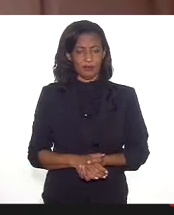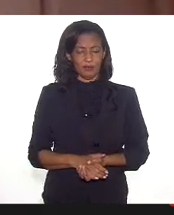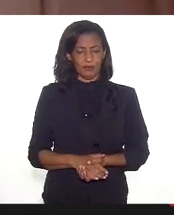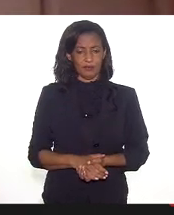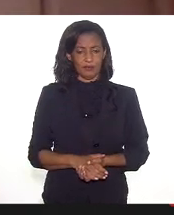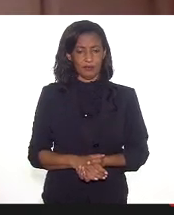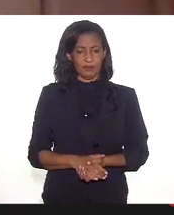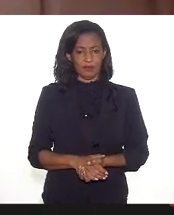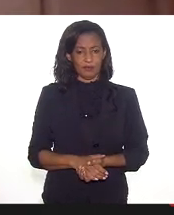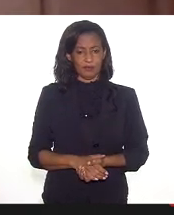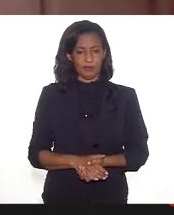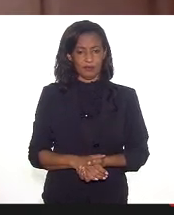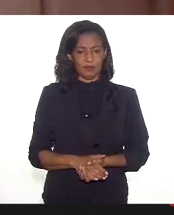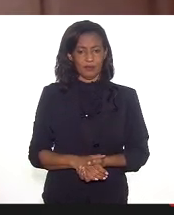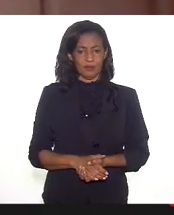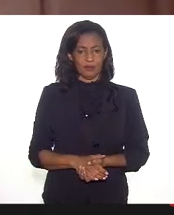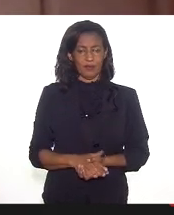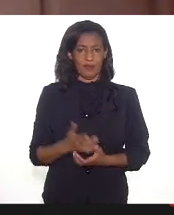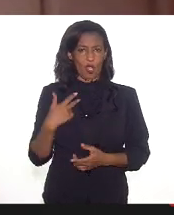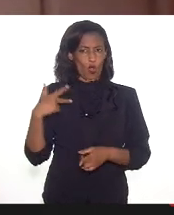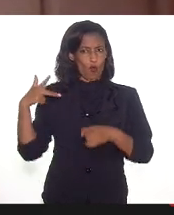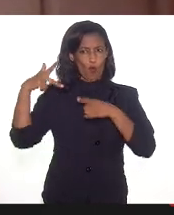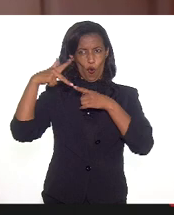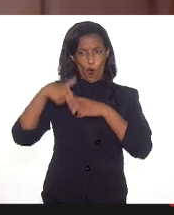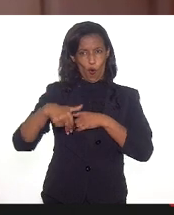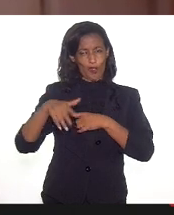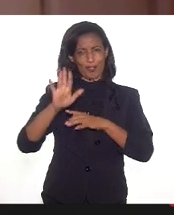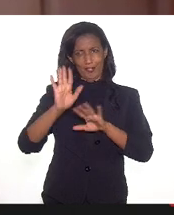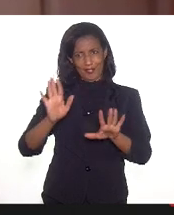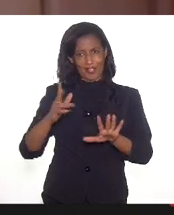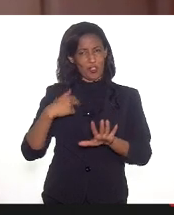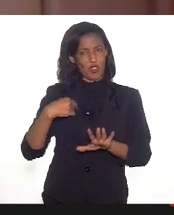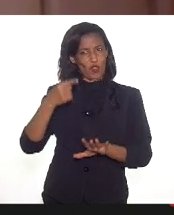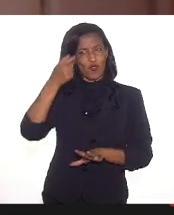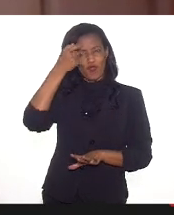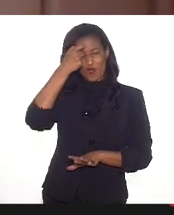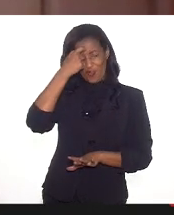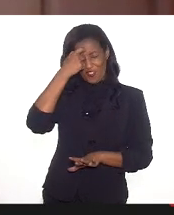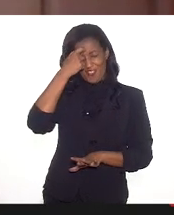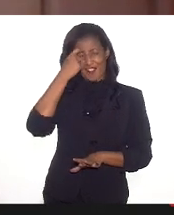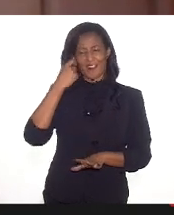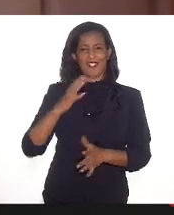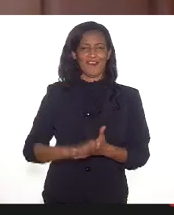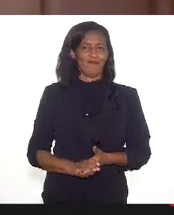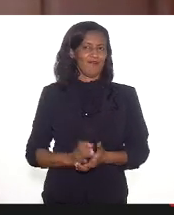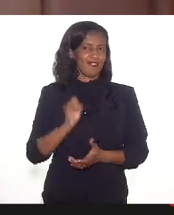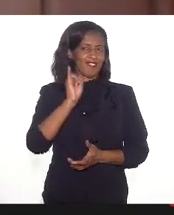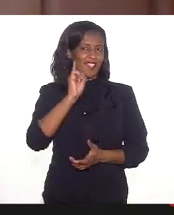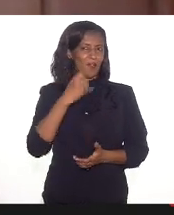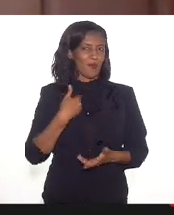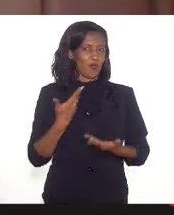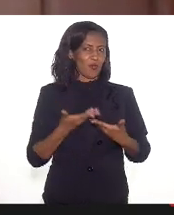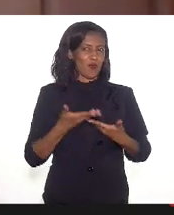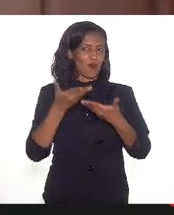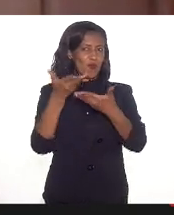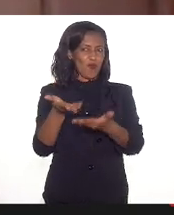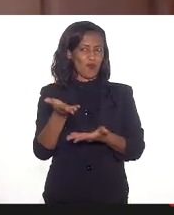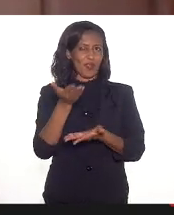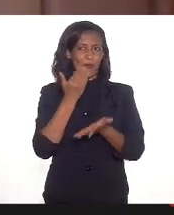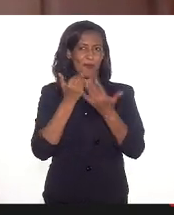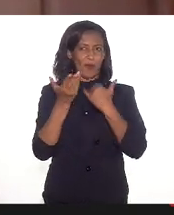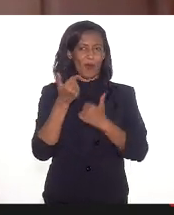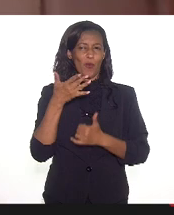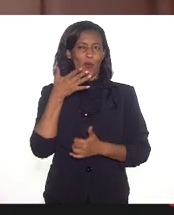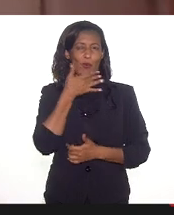encaminhamentos agora, mas eu não vou te cortar a palavra, eu tenho juízo, não é, Álvaro? Se não, depois você não me convida para comer os